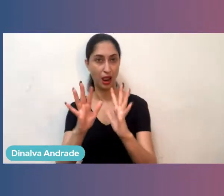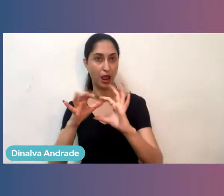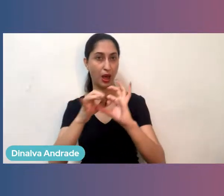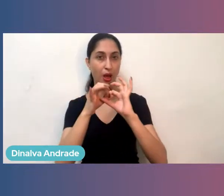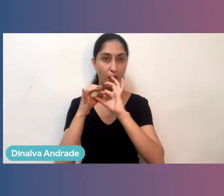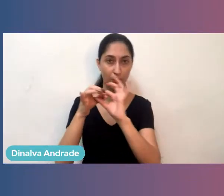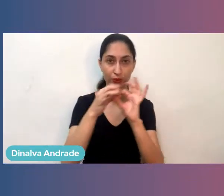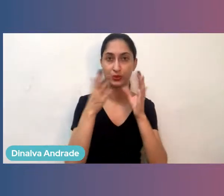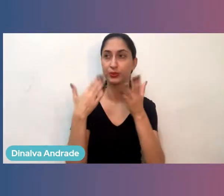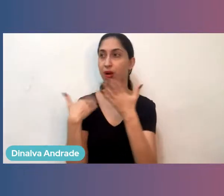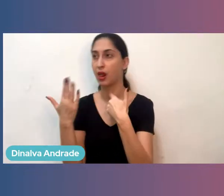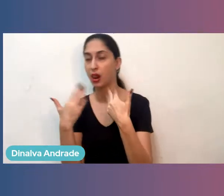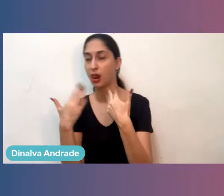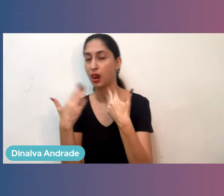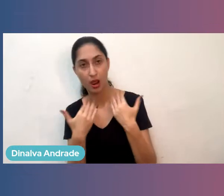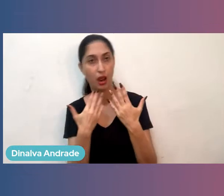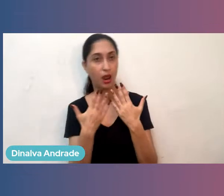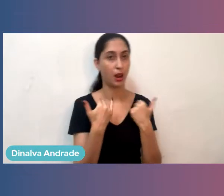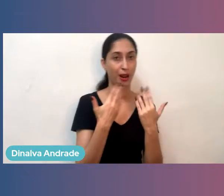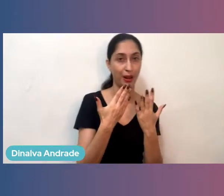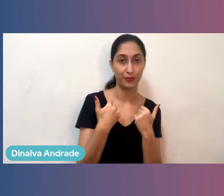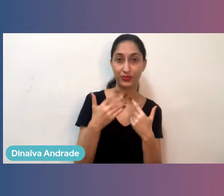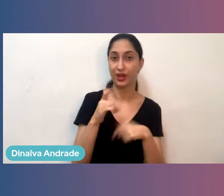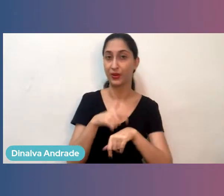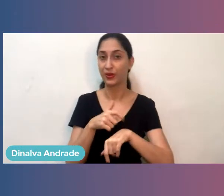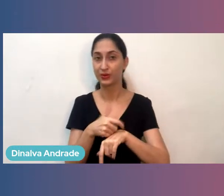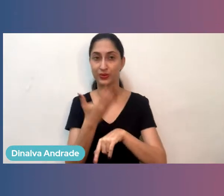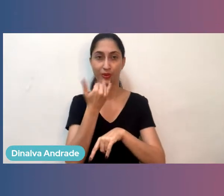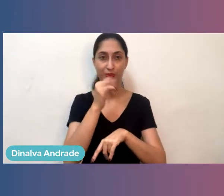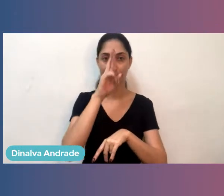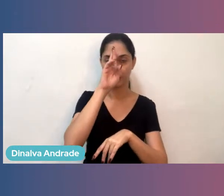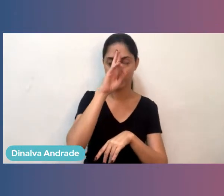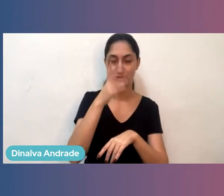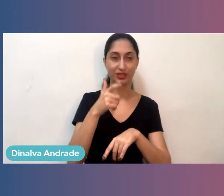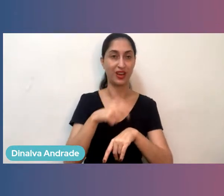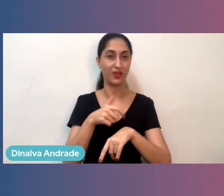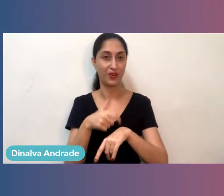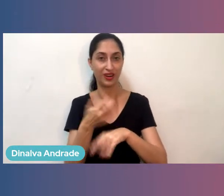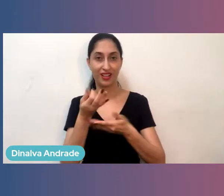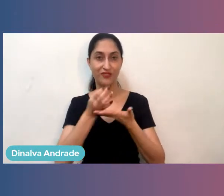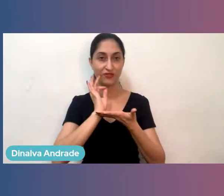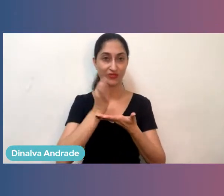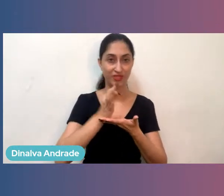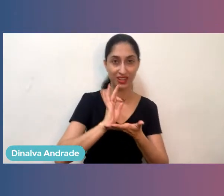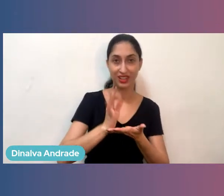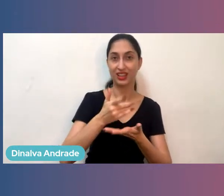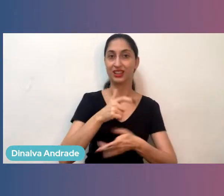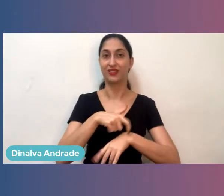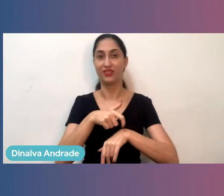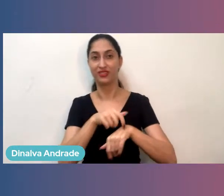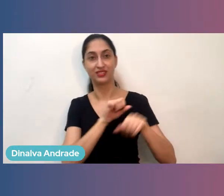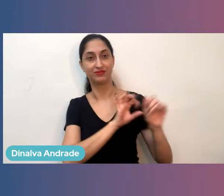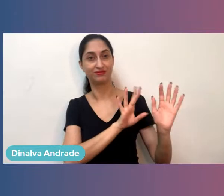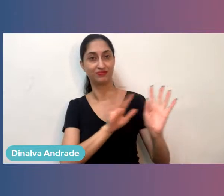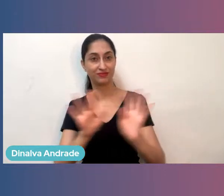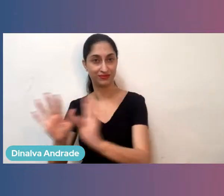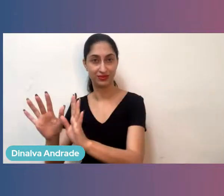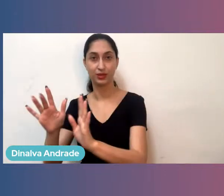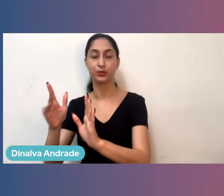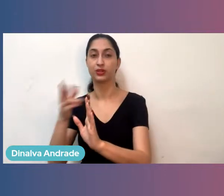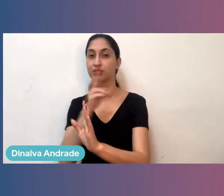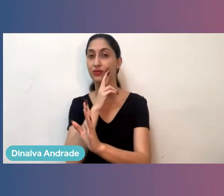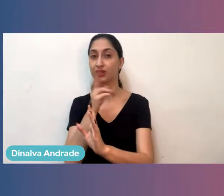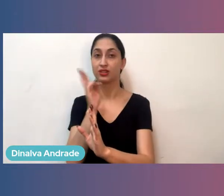cafezinho pós-almoço, é no almoço, é na caminhada para ir para restaurante, você está ali fazendo negócios. Ele é